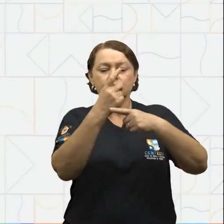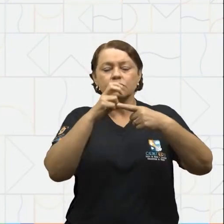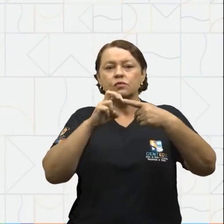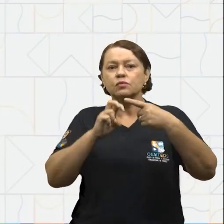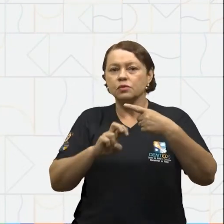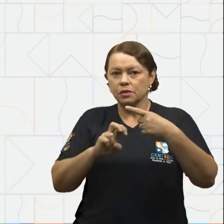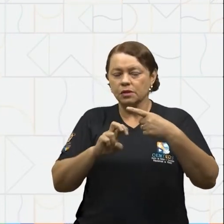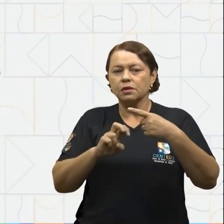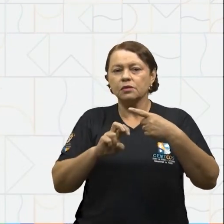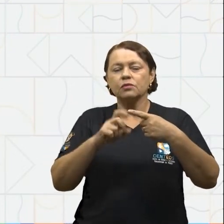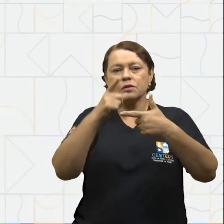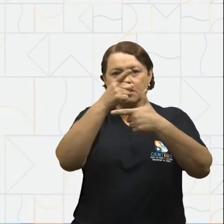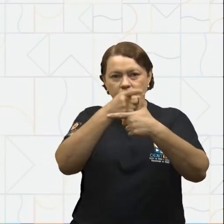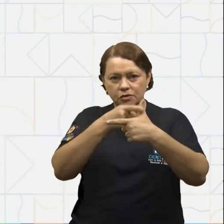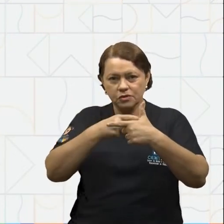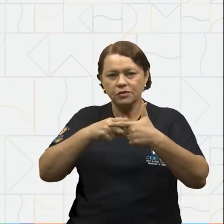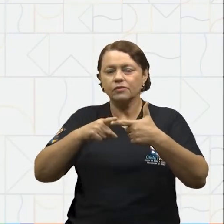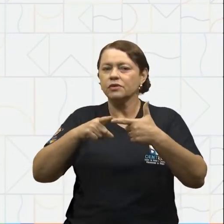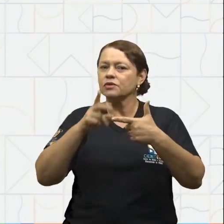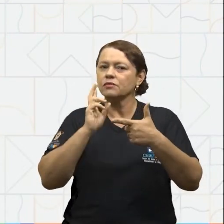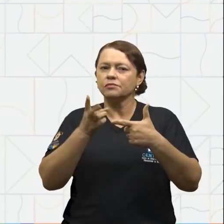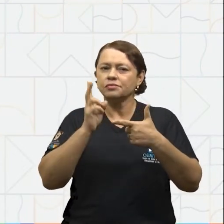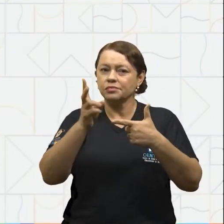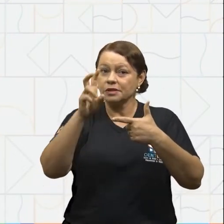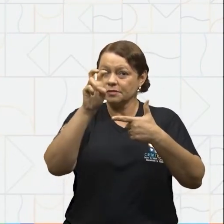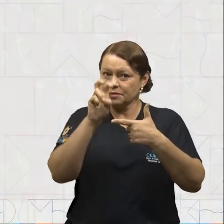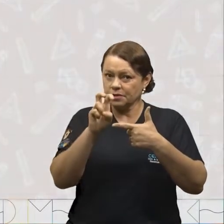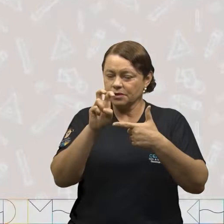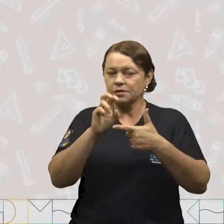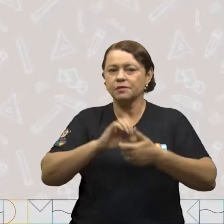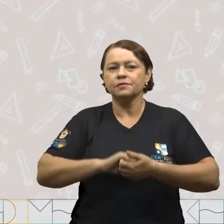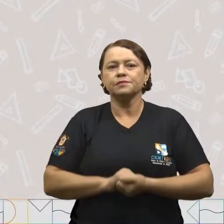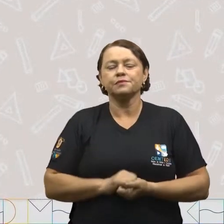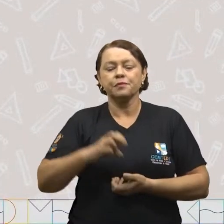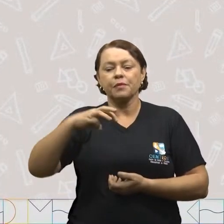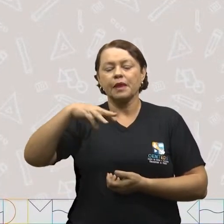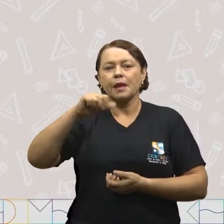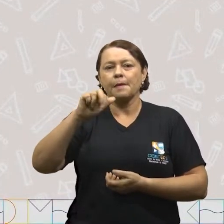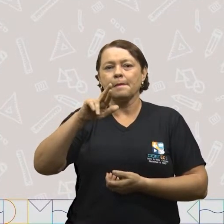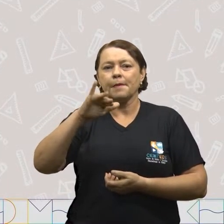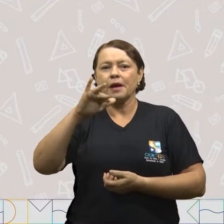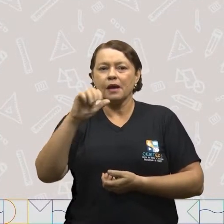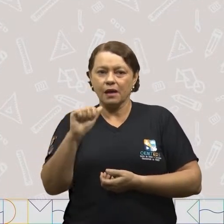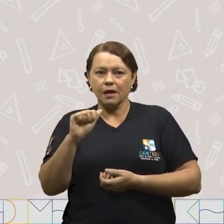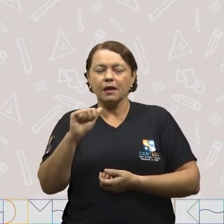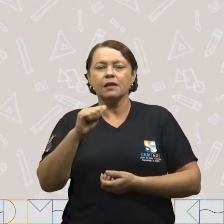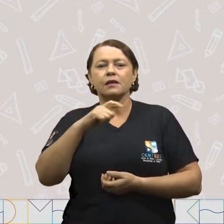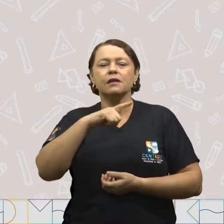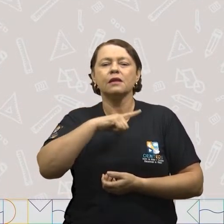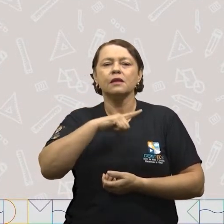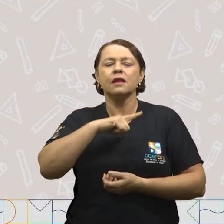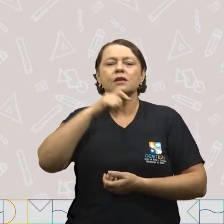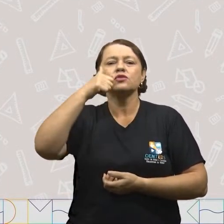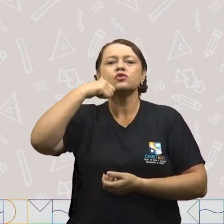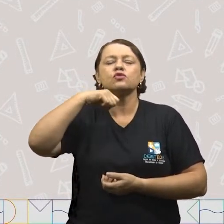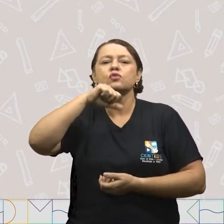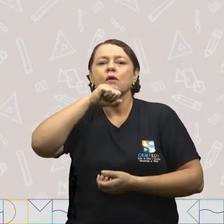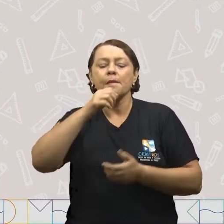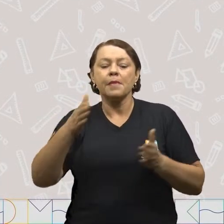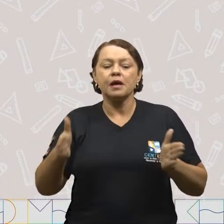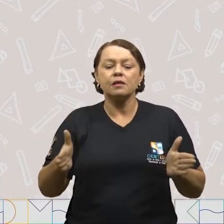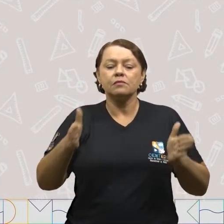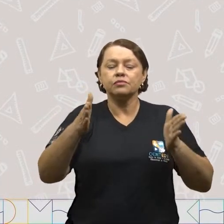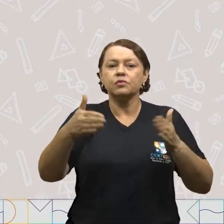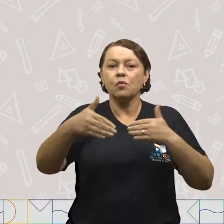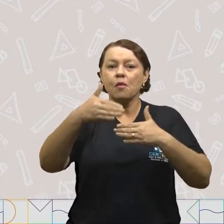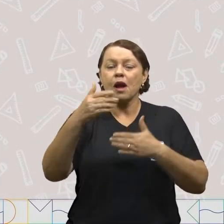parte, estamos dividindo por cinco. Maria ganhou de sua mãe uma caixa de